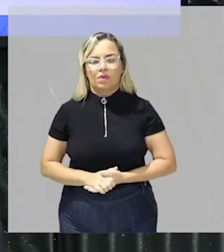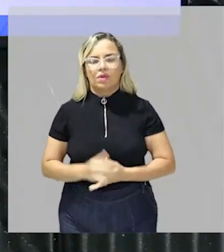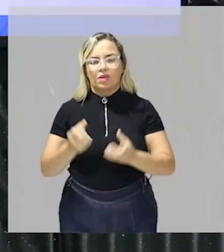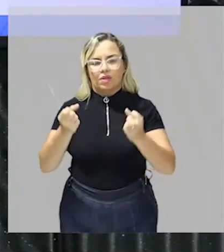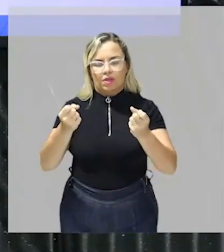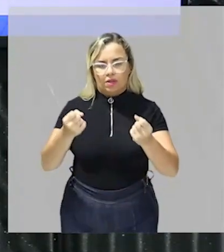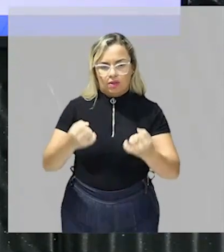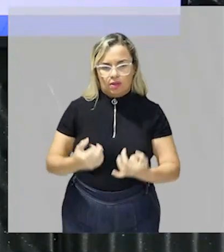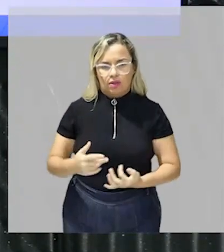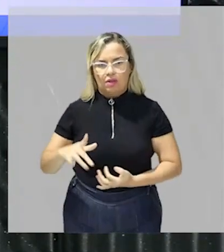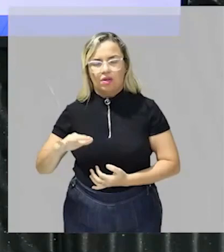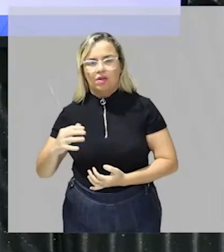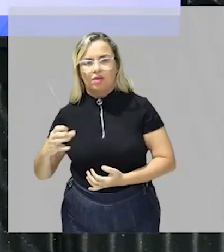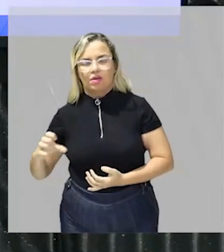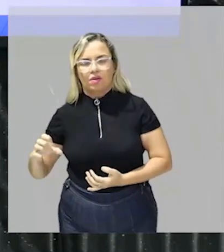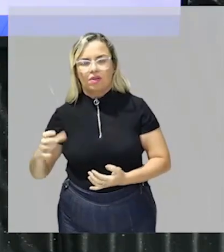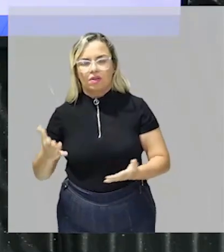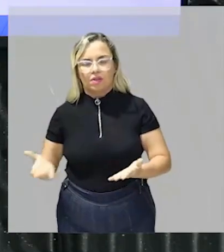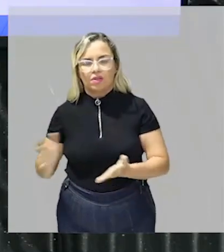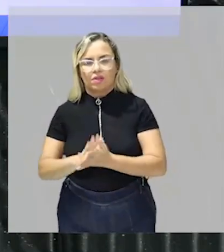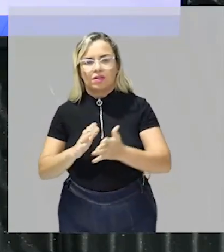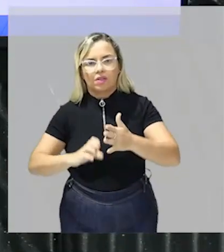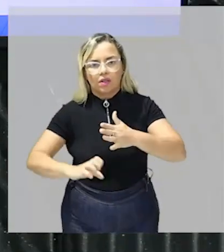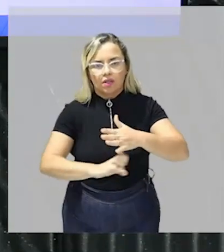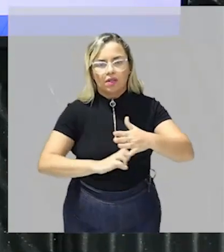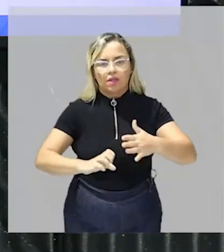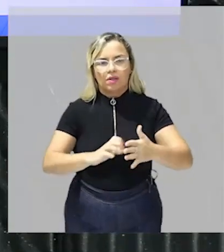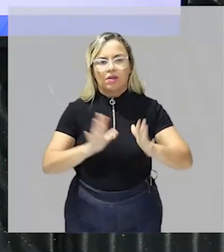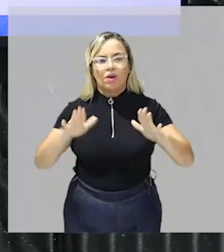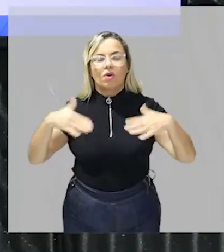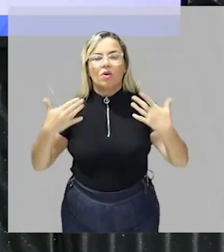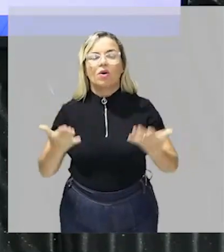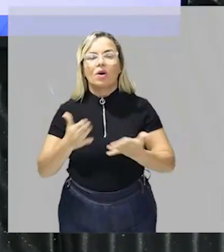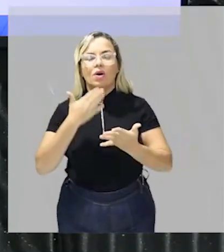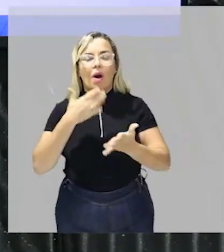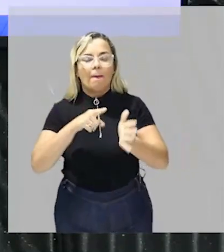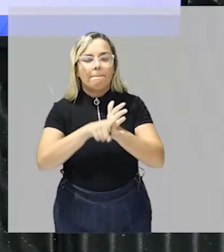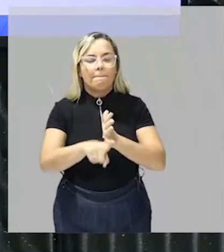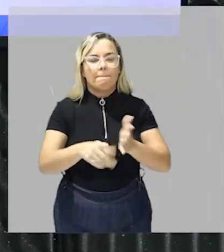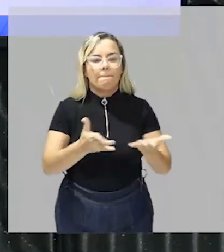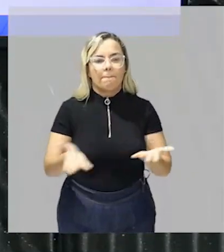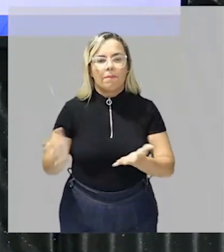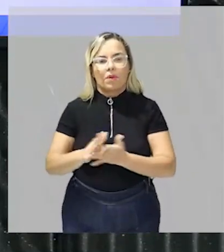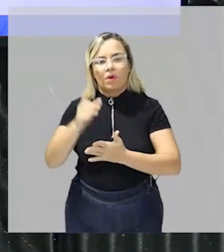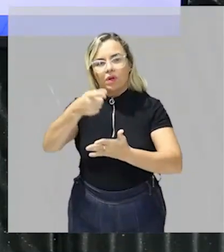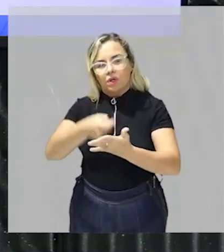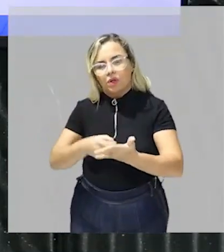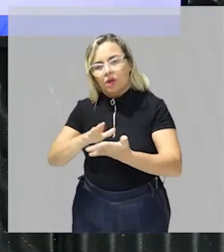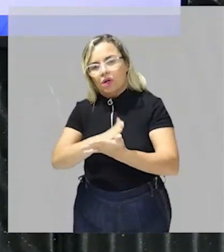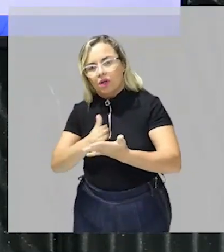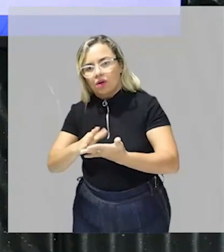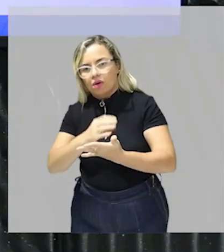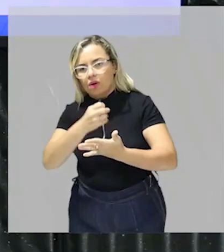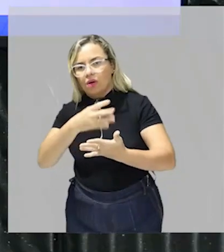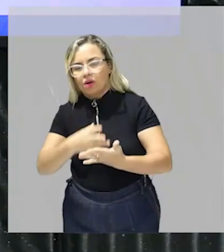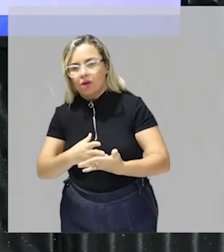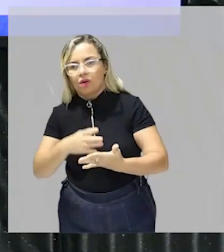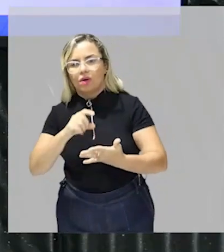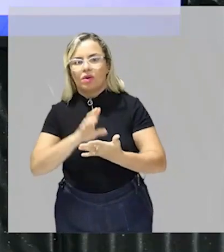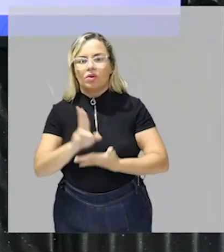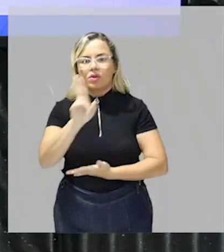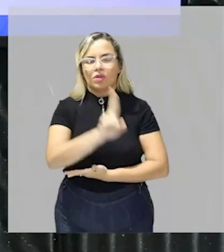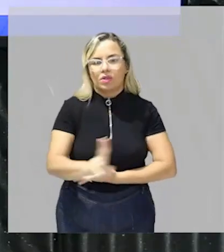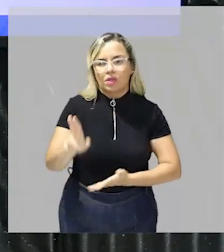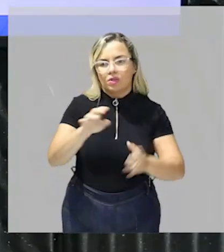-presidente da BBS então vamos ver o que que nos pede a questão no texto alguns dos benefícios